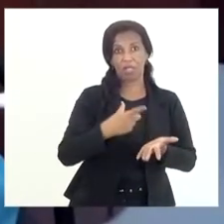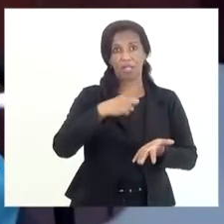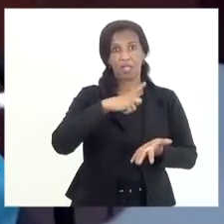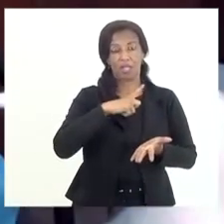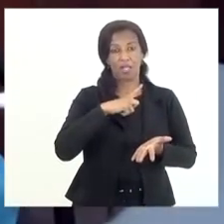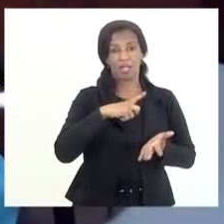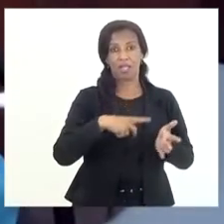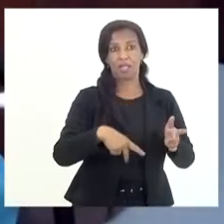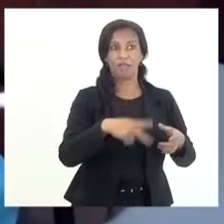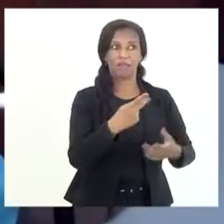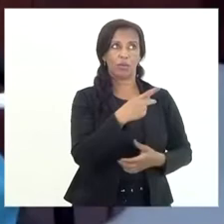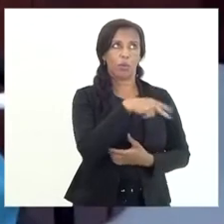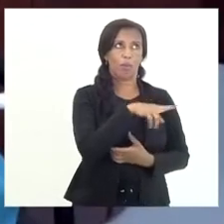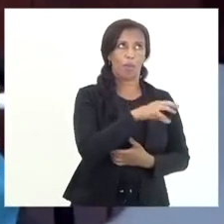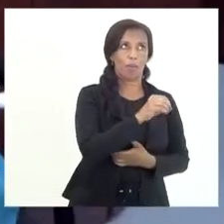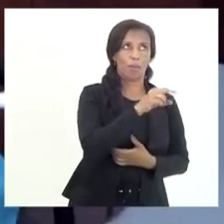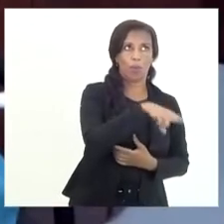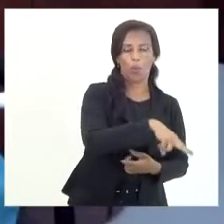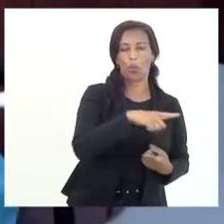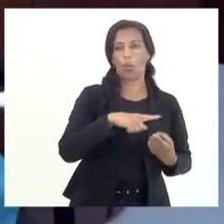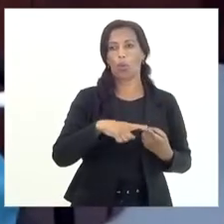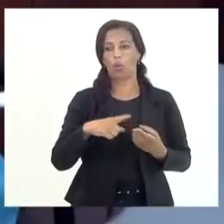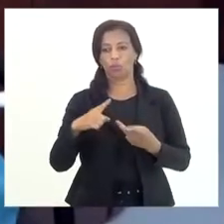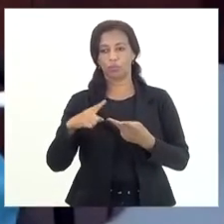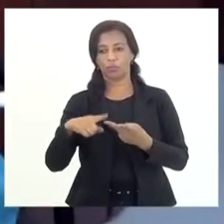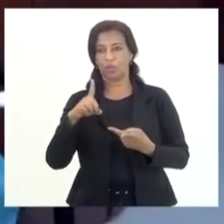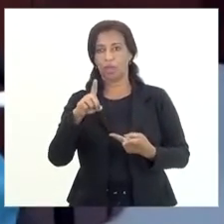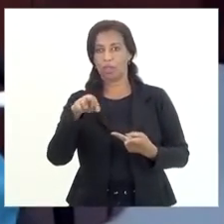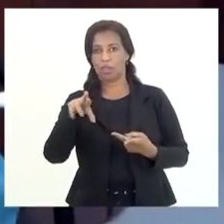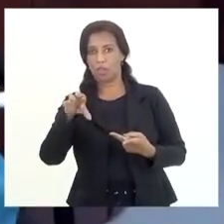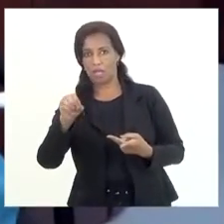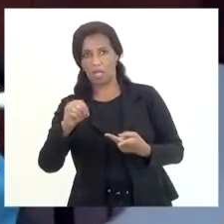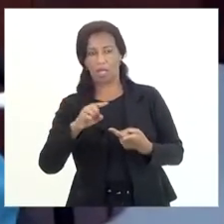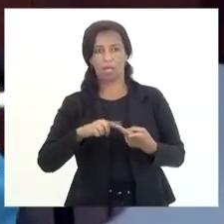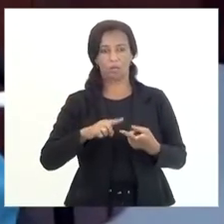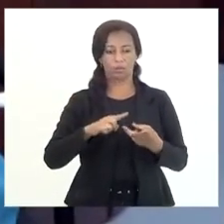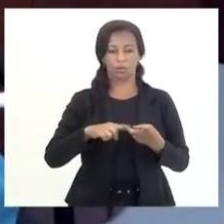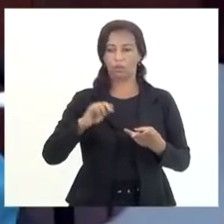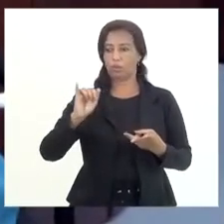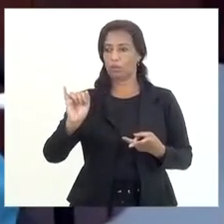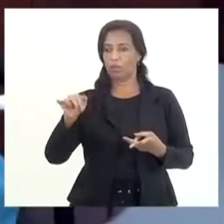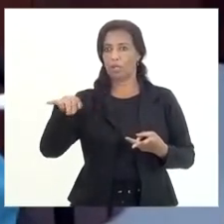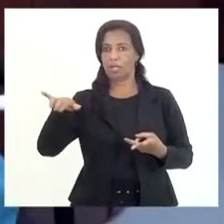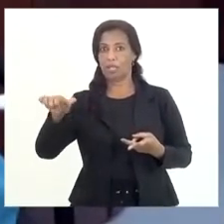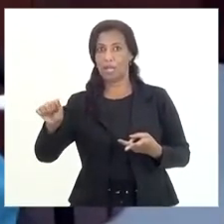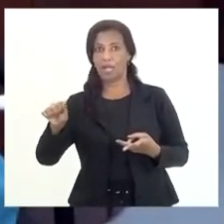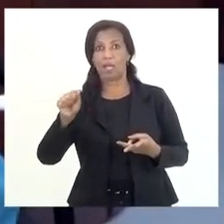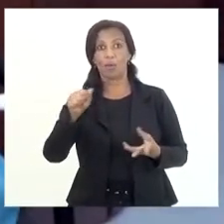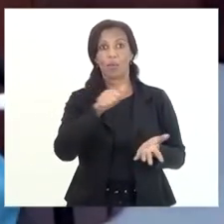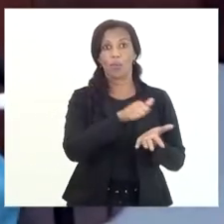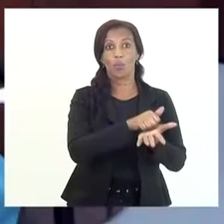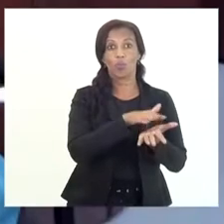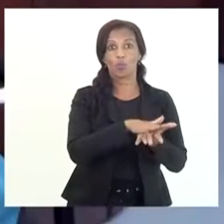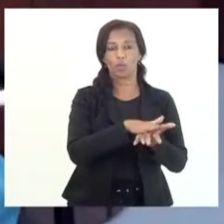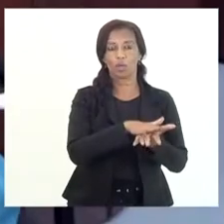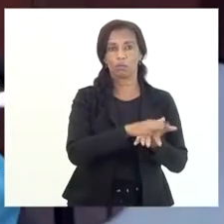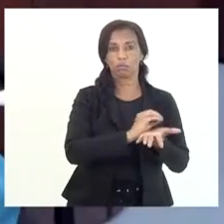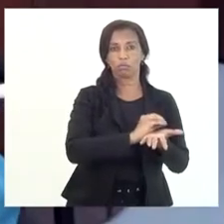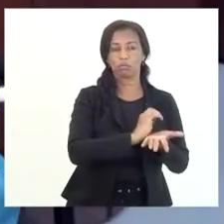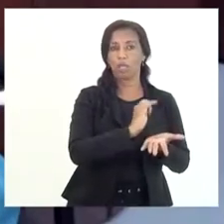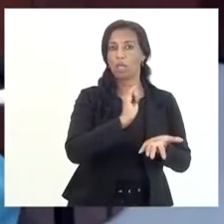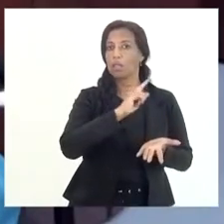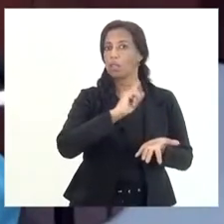de um PROCON, de um DETRO, do INEA, são as multas não tributárias,